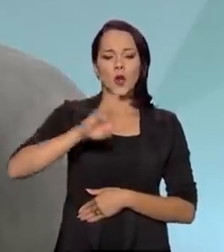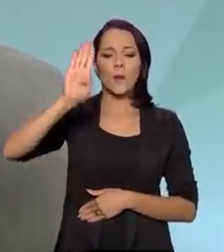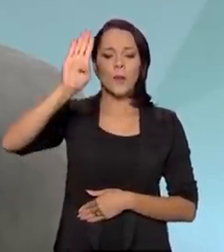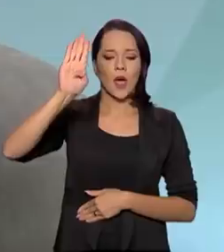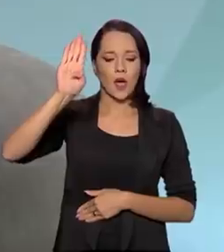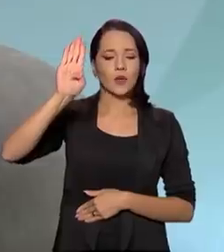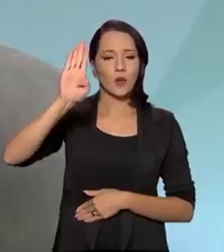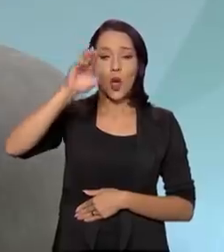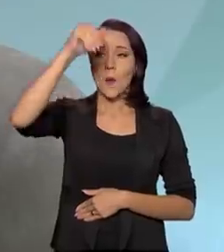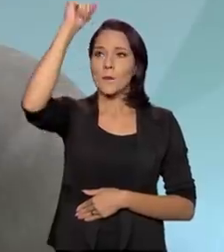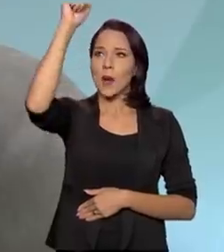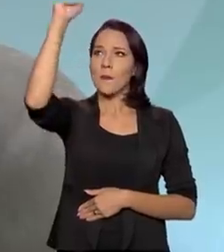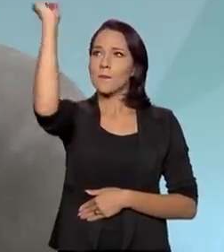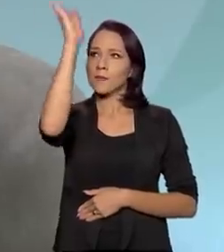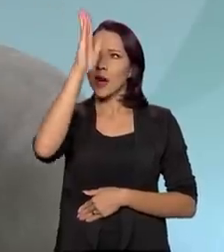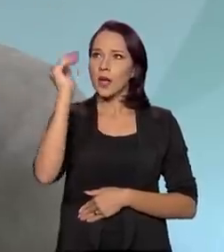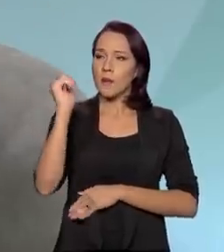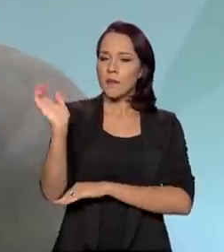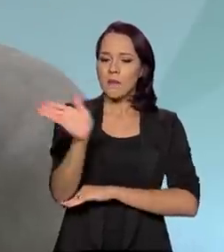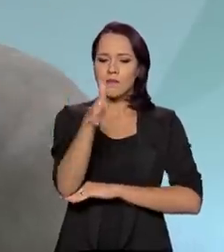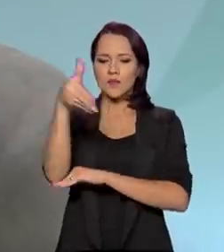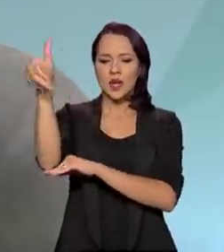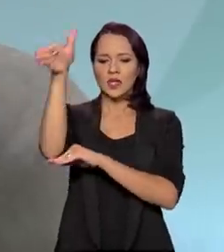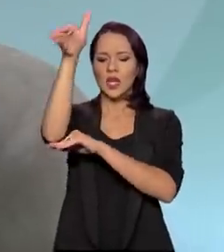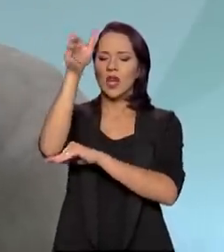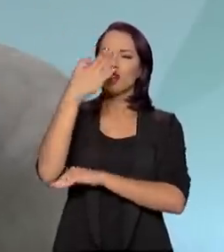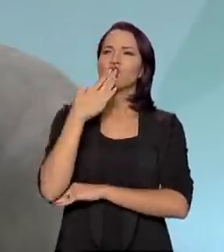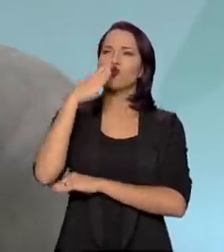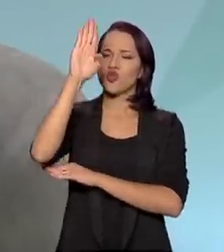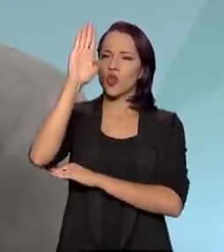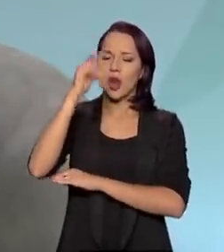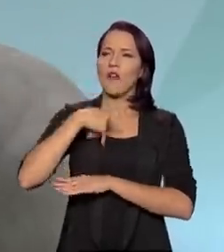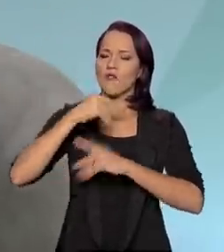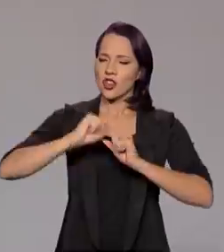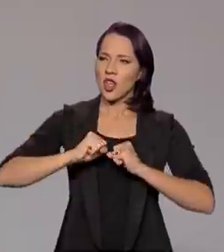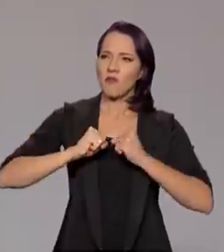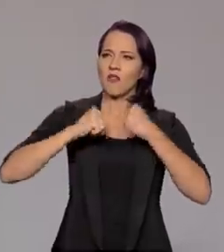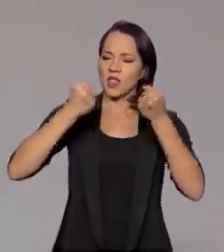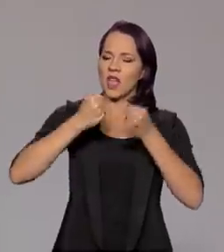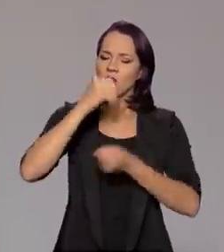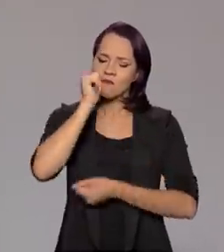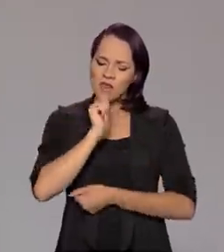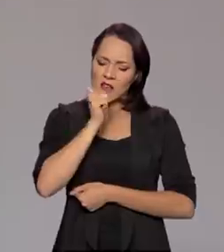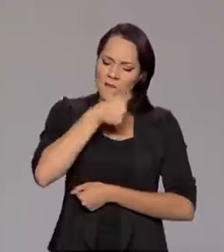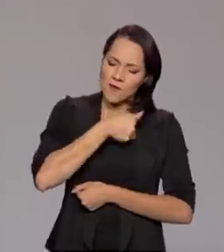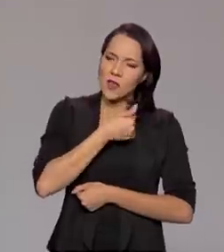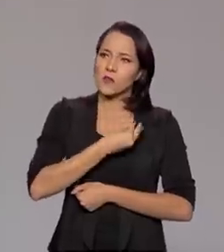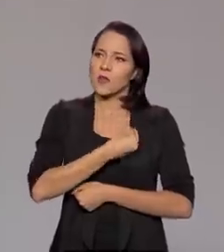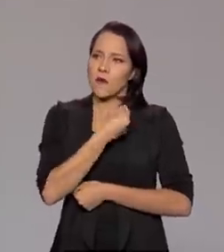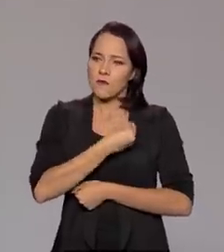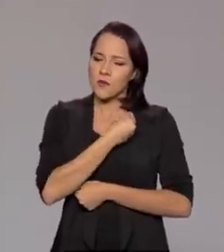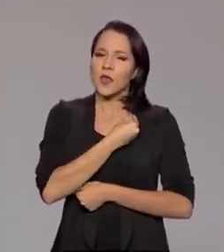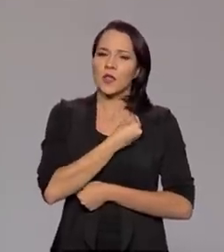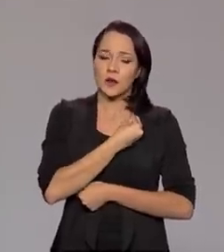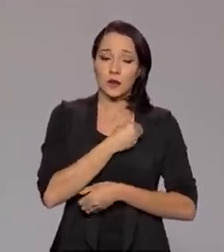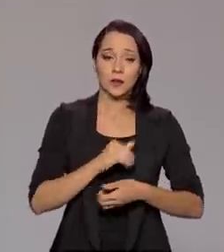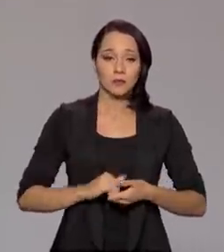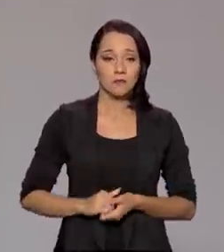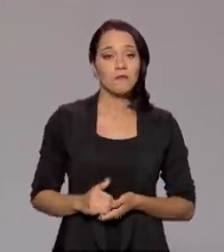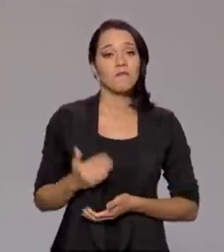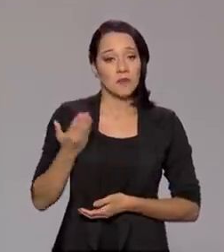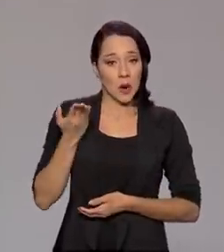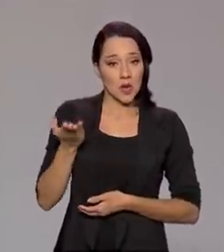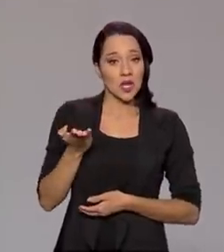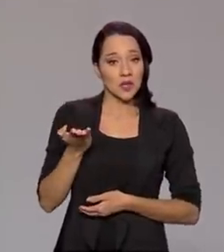a bandeira nacional, né? Defender com o sacrifício da própria vida. Então, isso aí